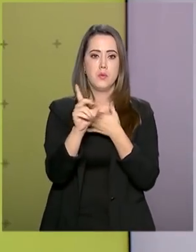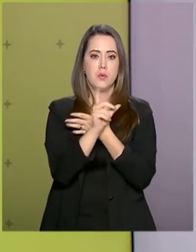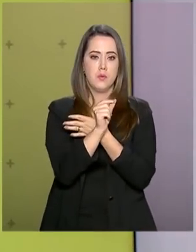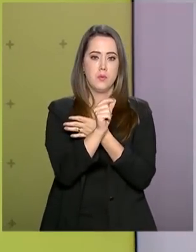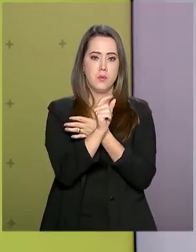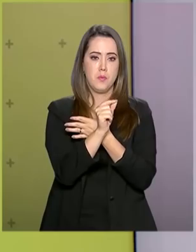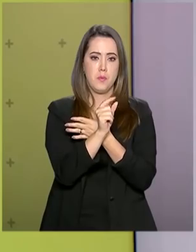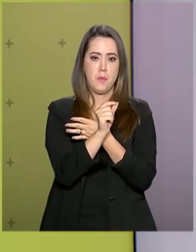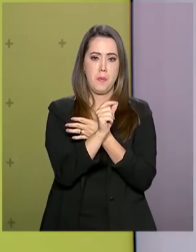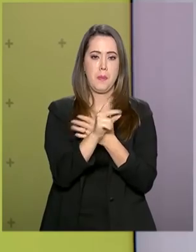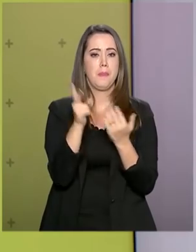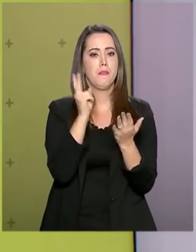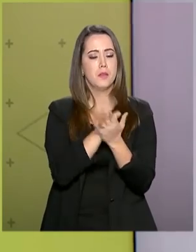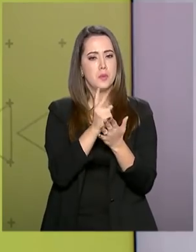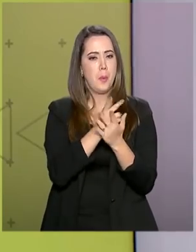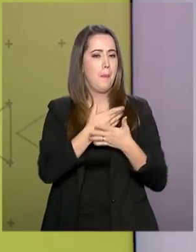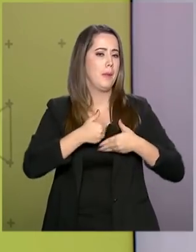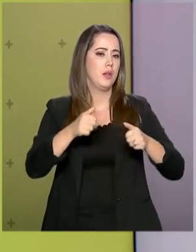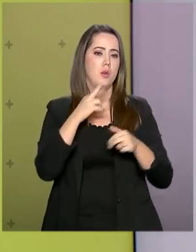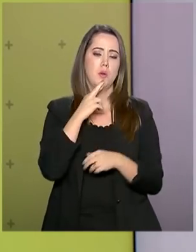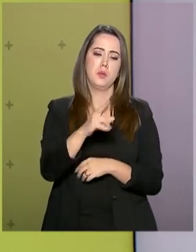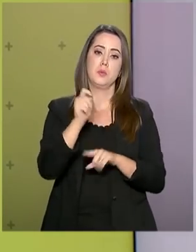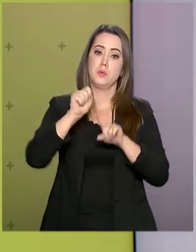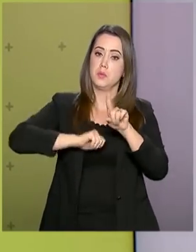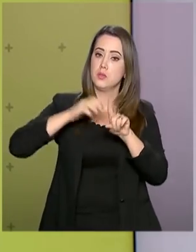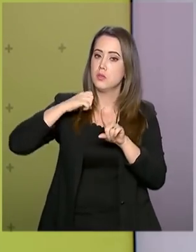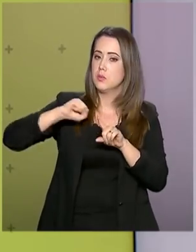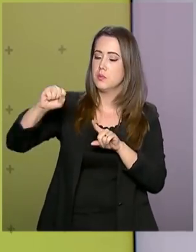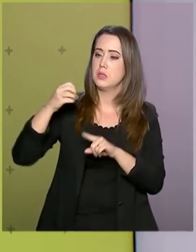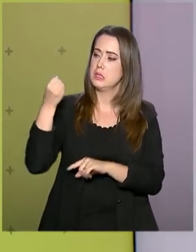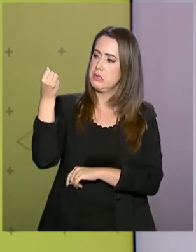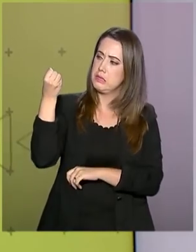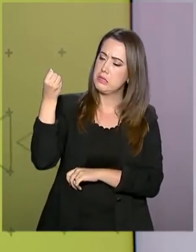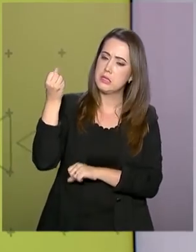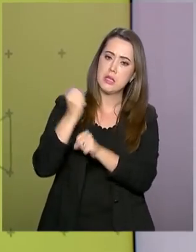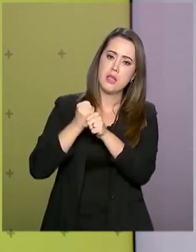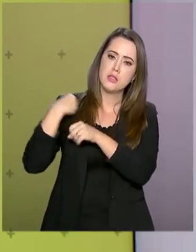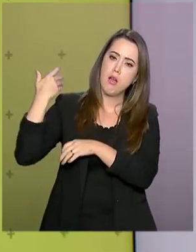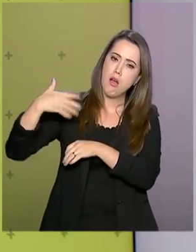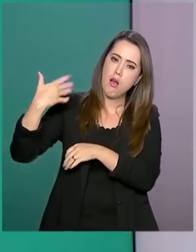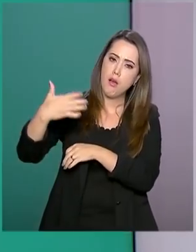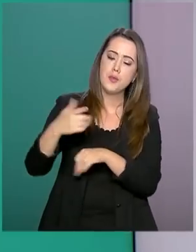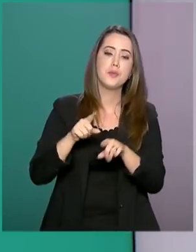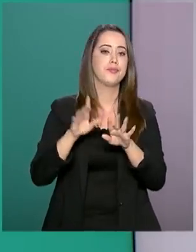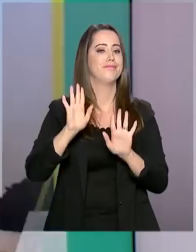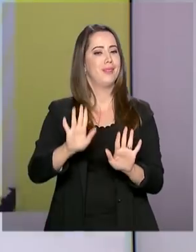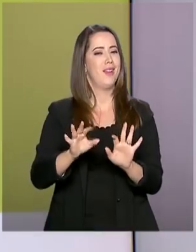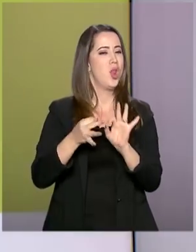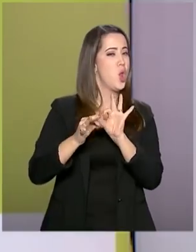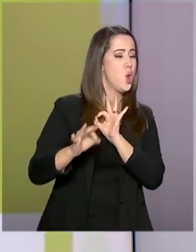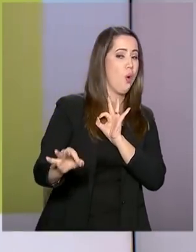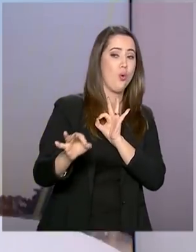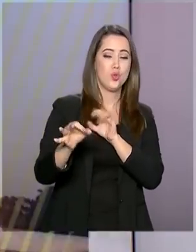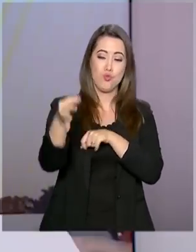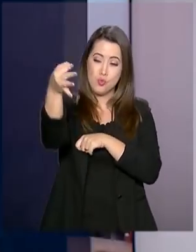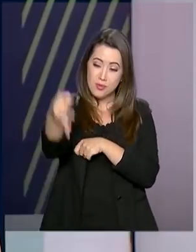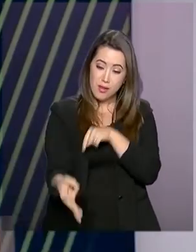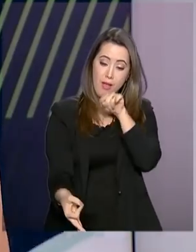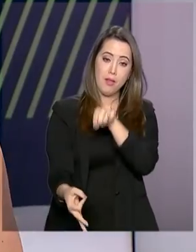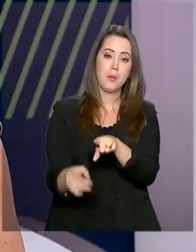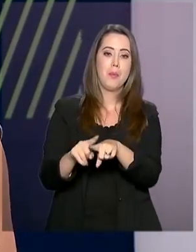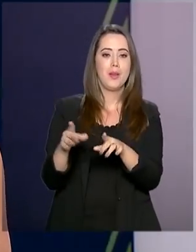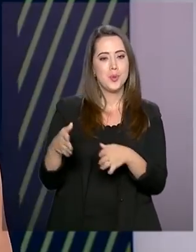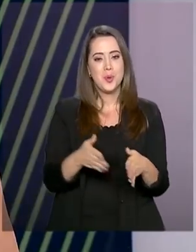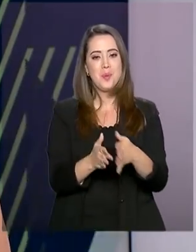que apesar de ser o melhor resultado para o mês de abril dos últimos seis anos, o país ainda está longe do ideal, mas no caminho